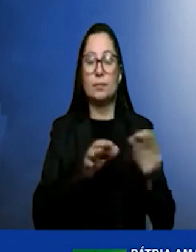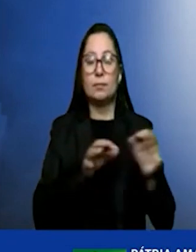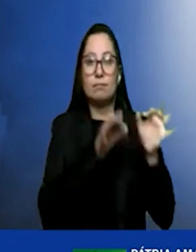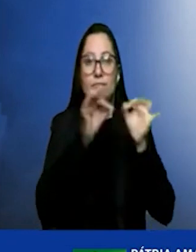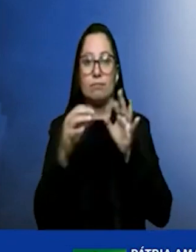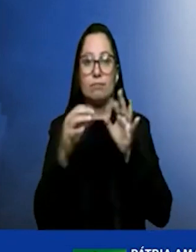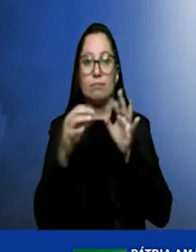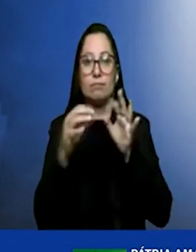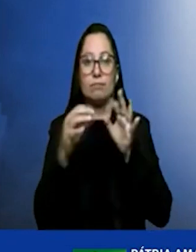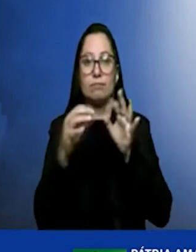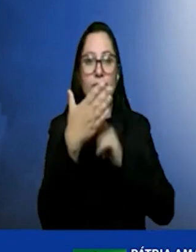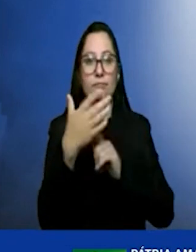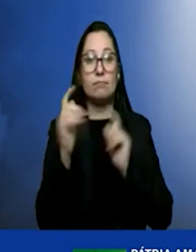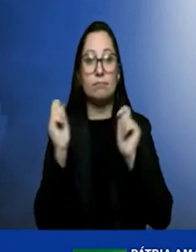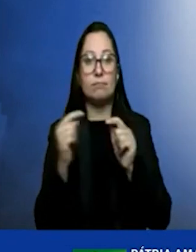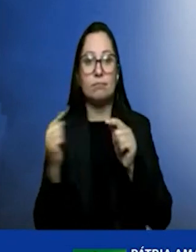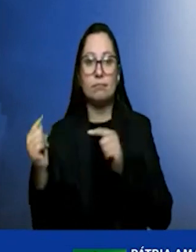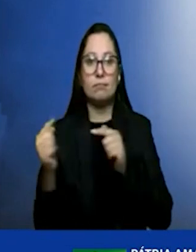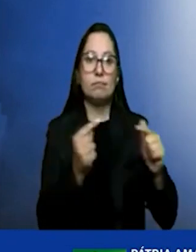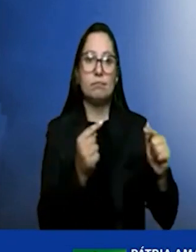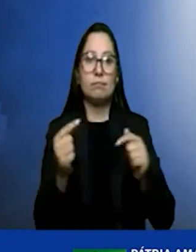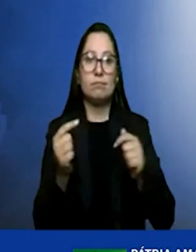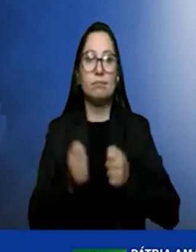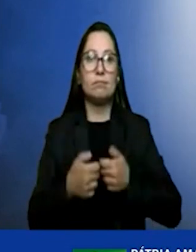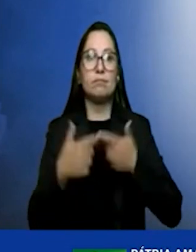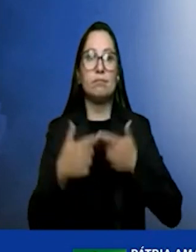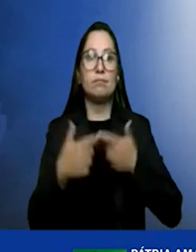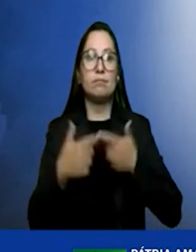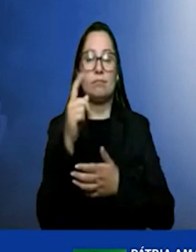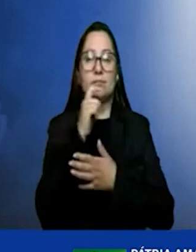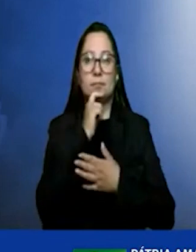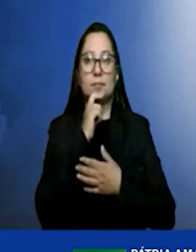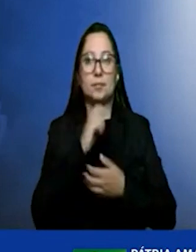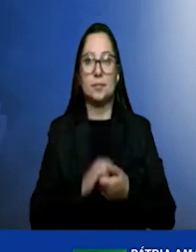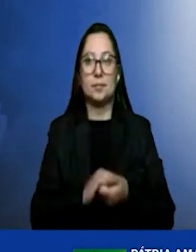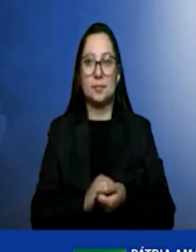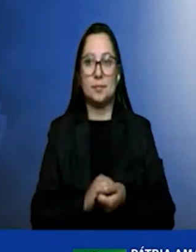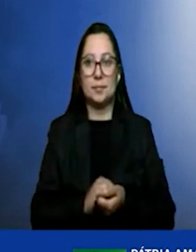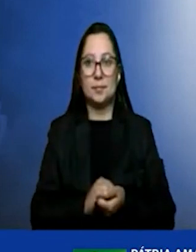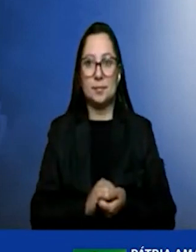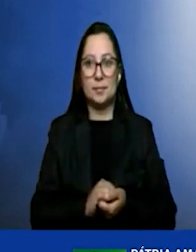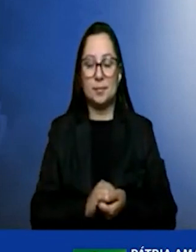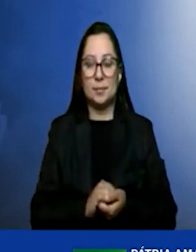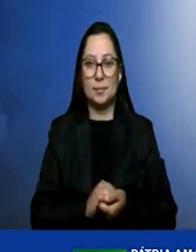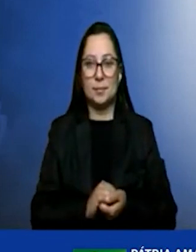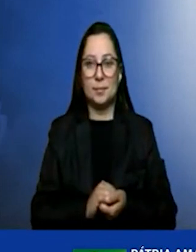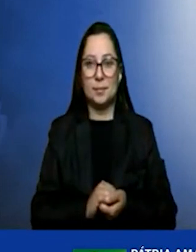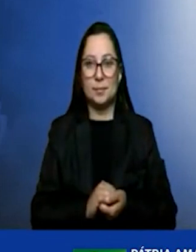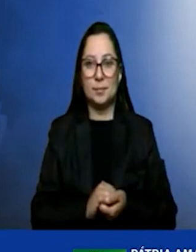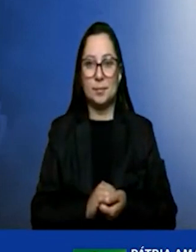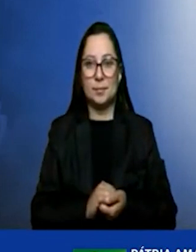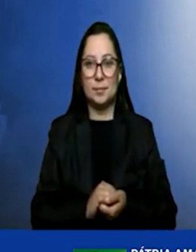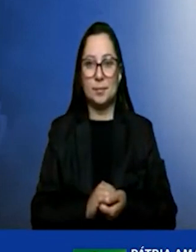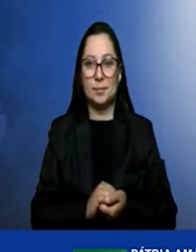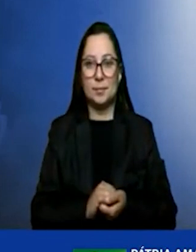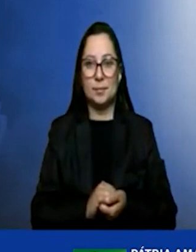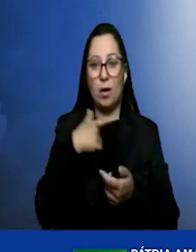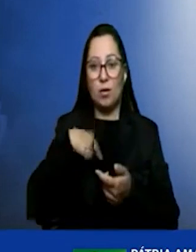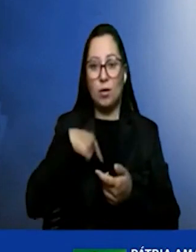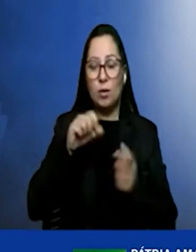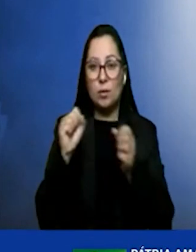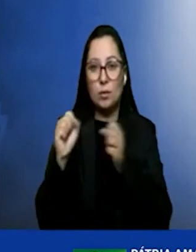permita a competitividade do custo do hidrogênio verde? Eu acho que é uma bandeira que nós podemos ter no radar,